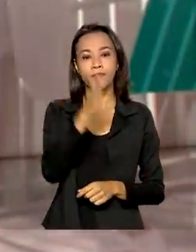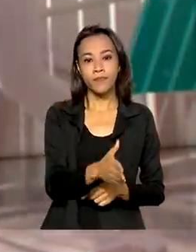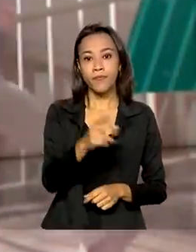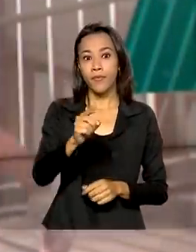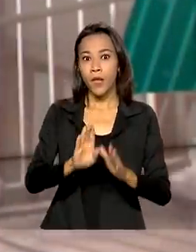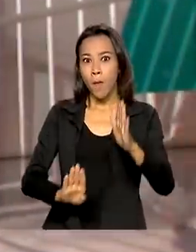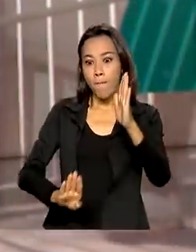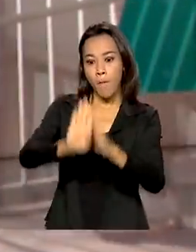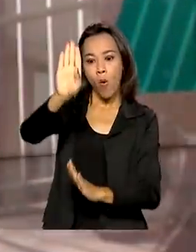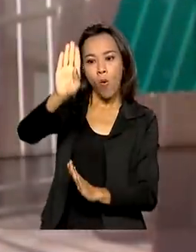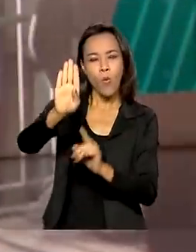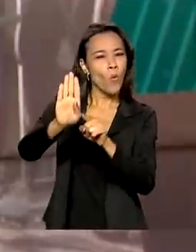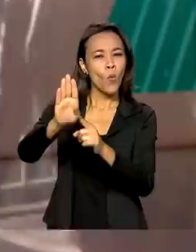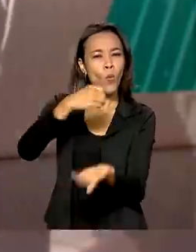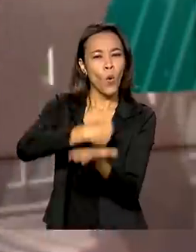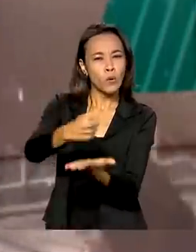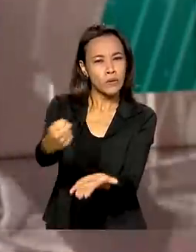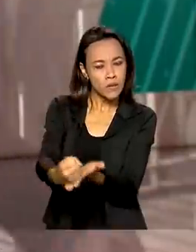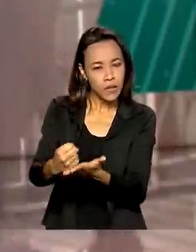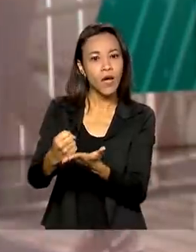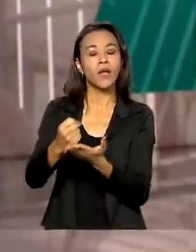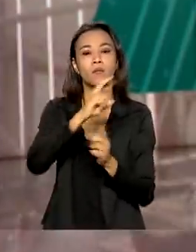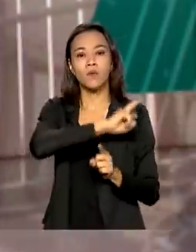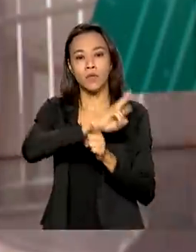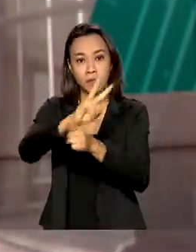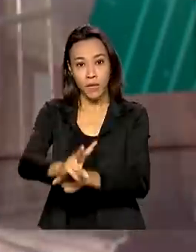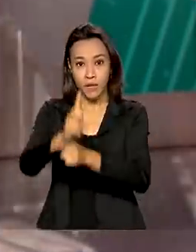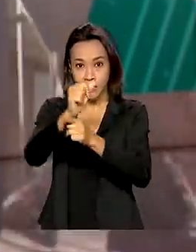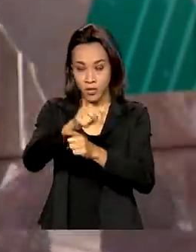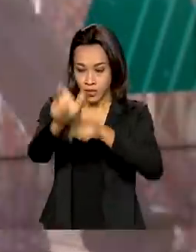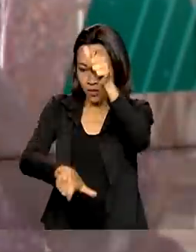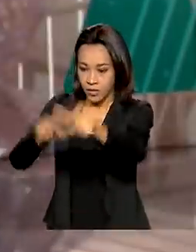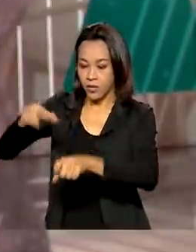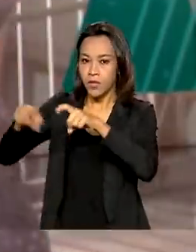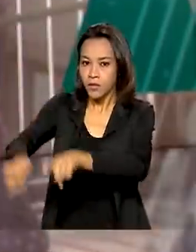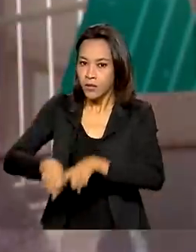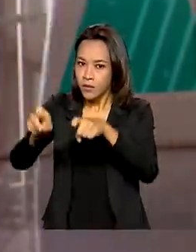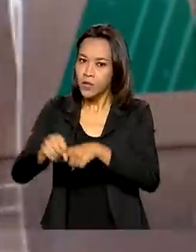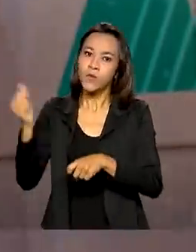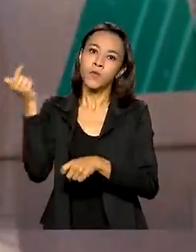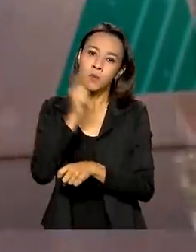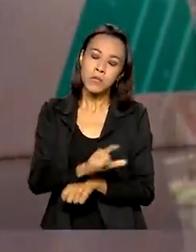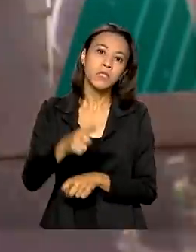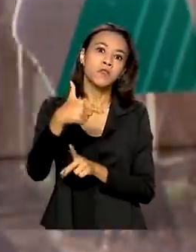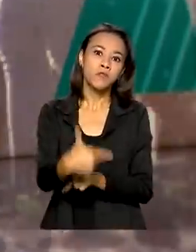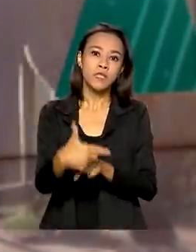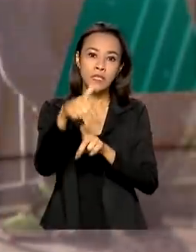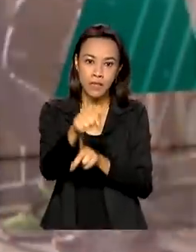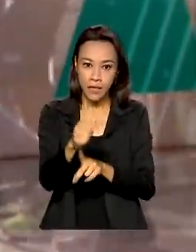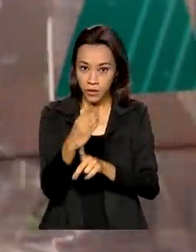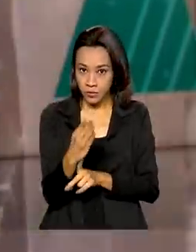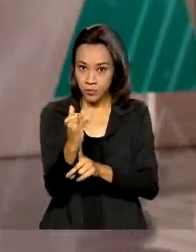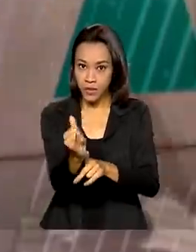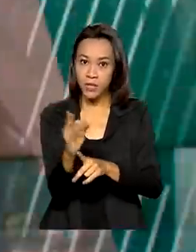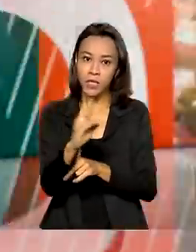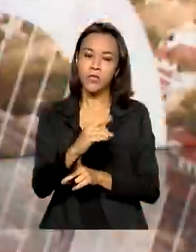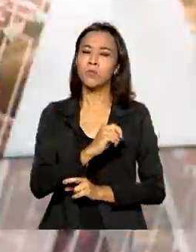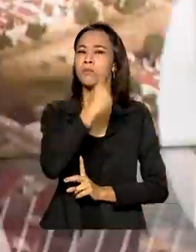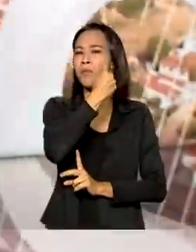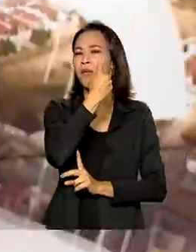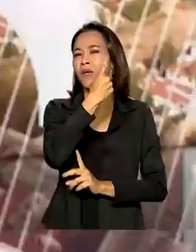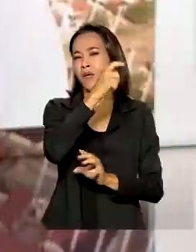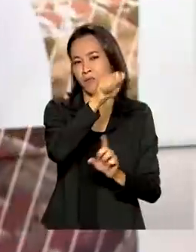de contratos. Os créditos a produtores rurais chegaram a 27 bilhões de reais no primeiro mês da safra